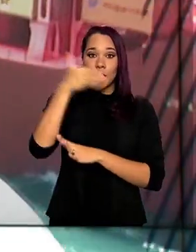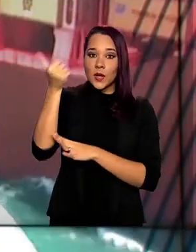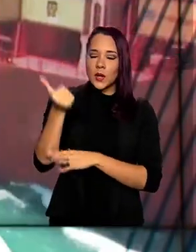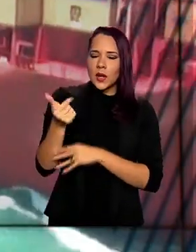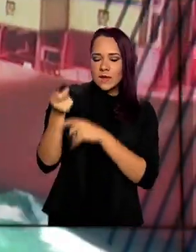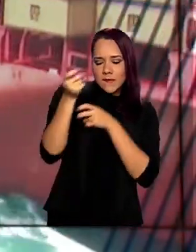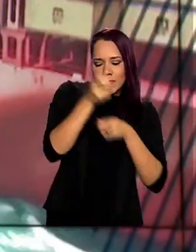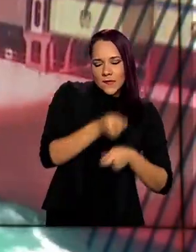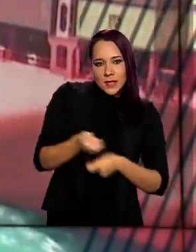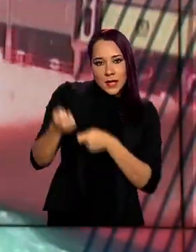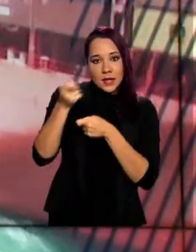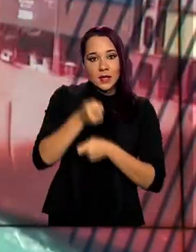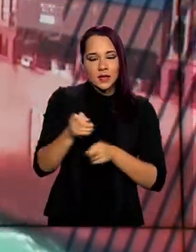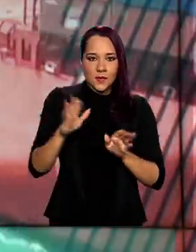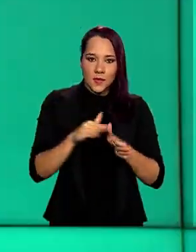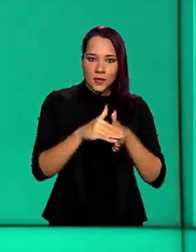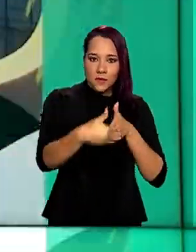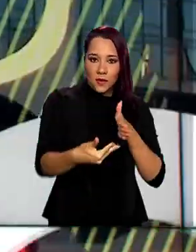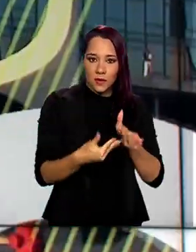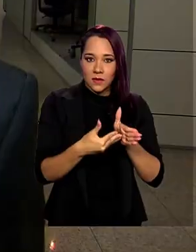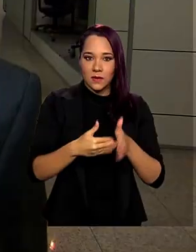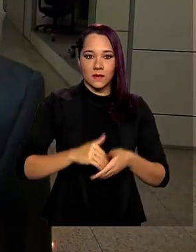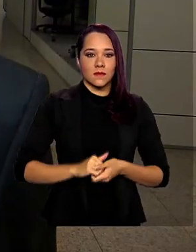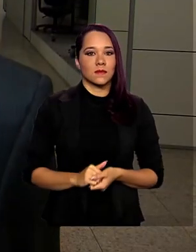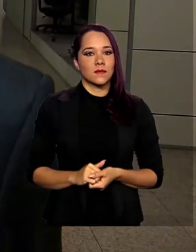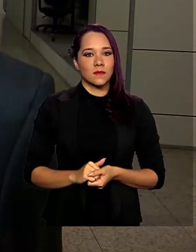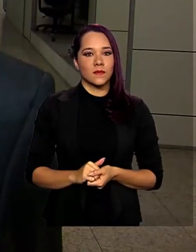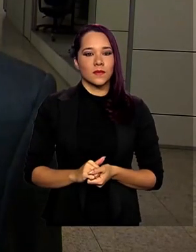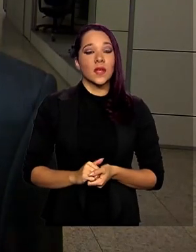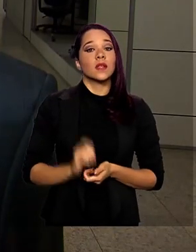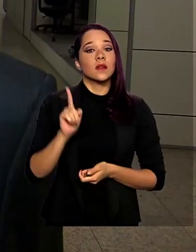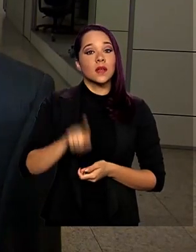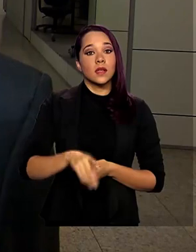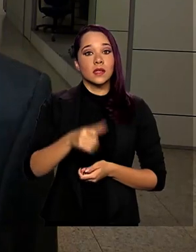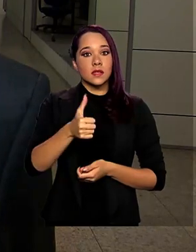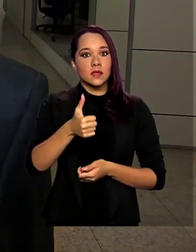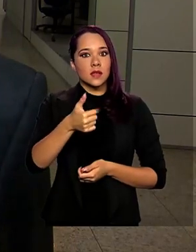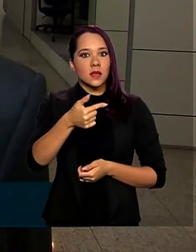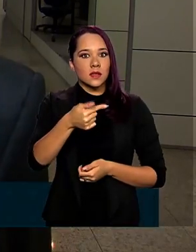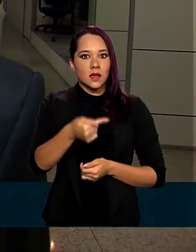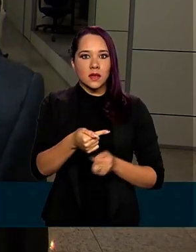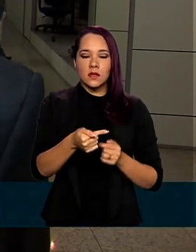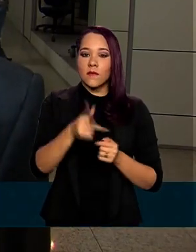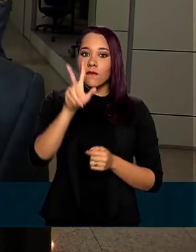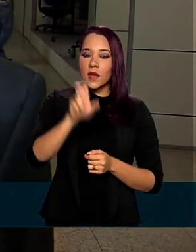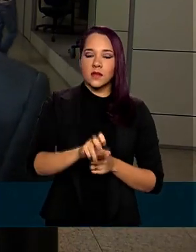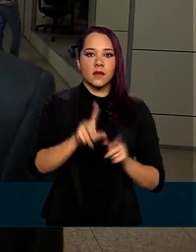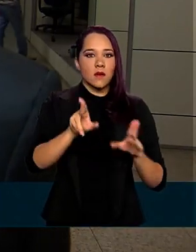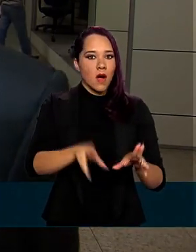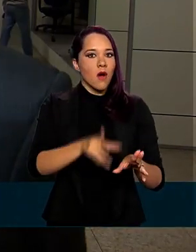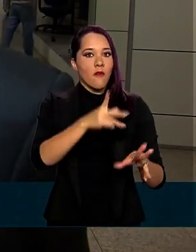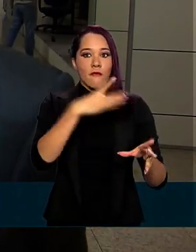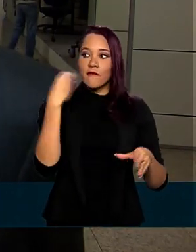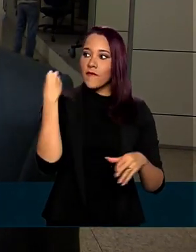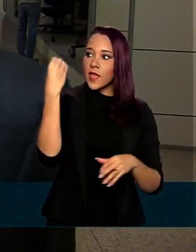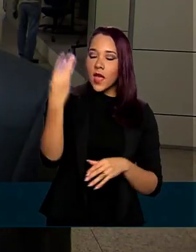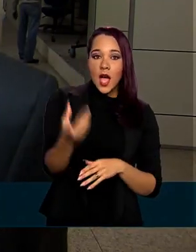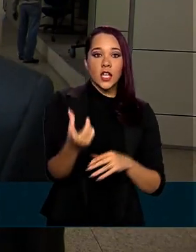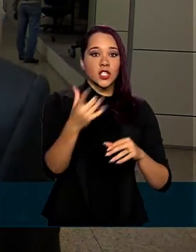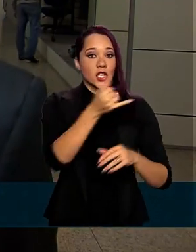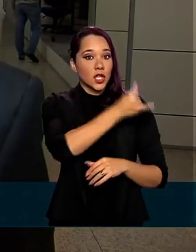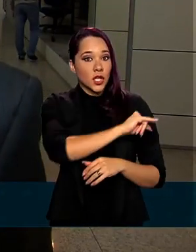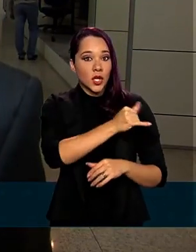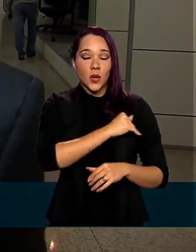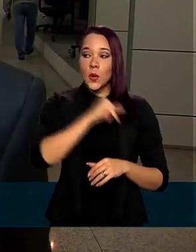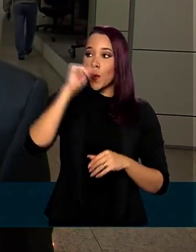a fiscalização nas fronteiras. São 17 vezes a distância Rio-Brasília. 11 mil